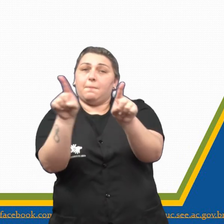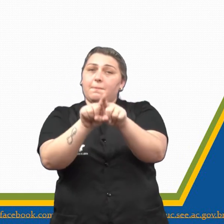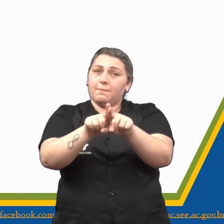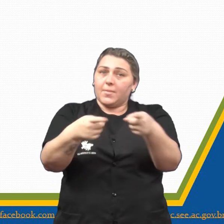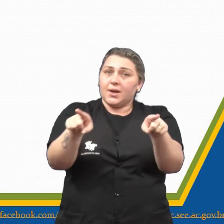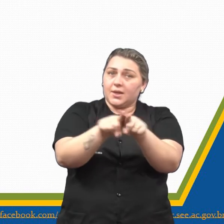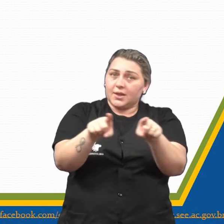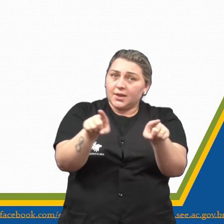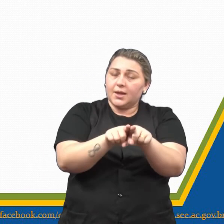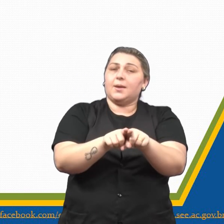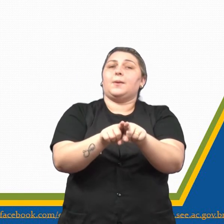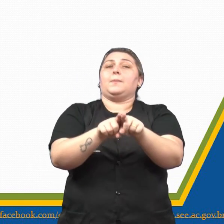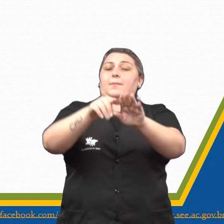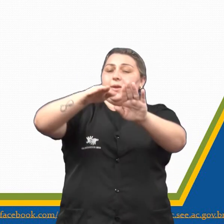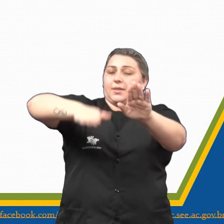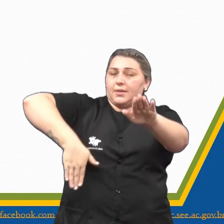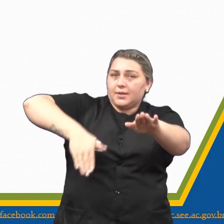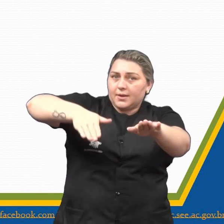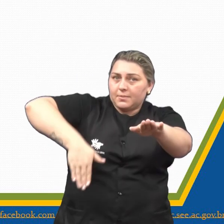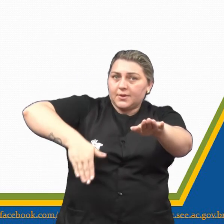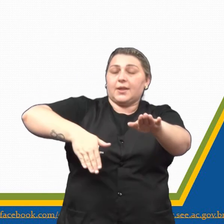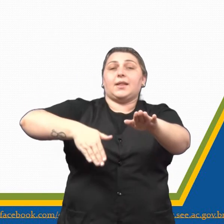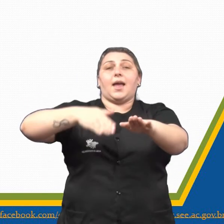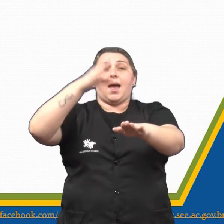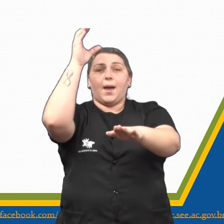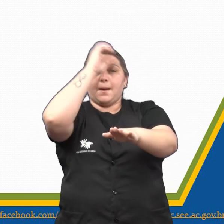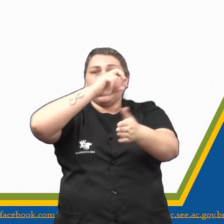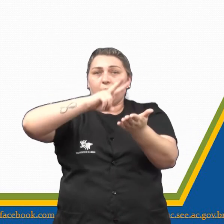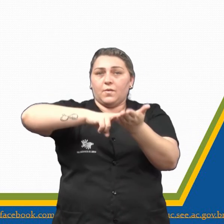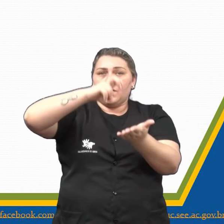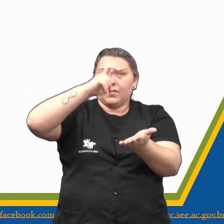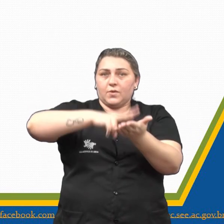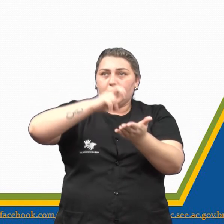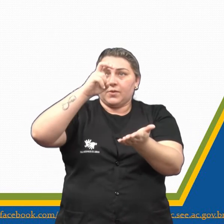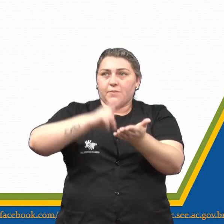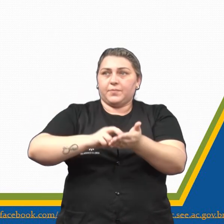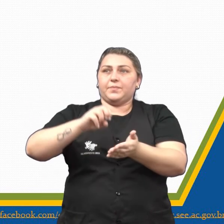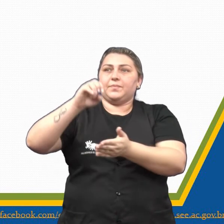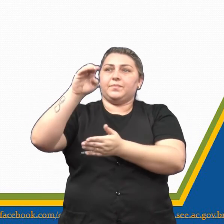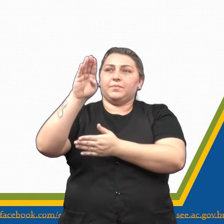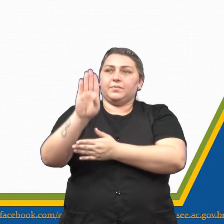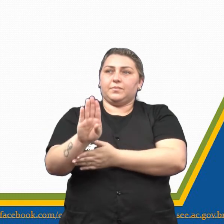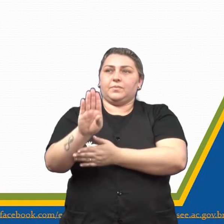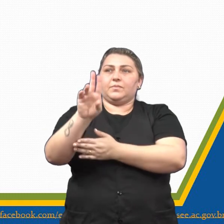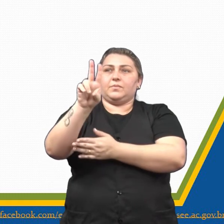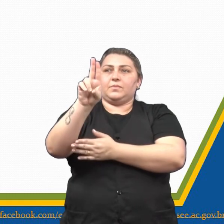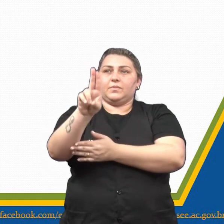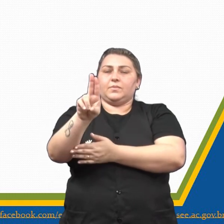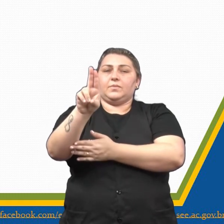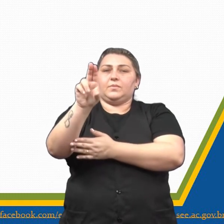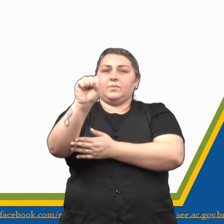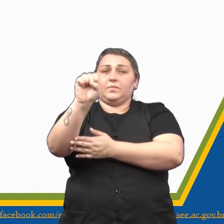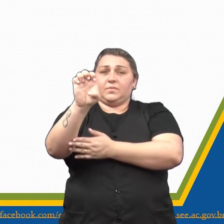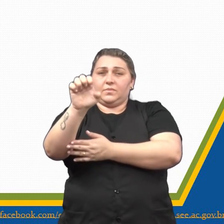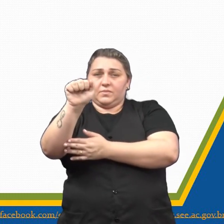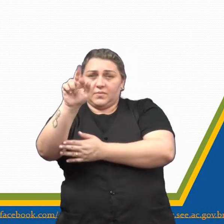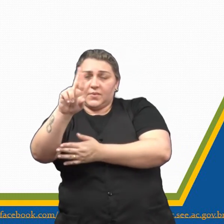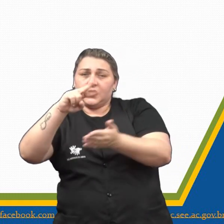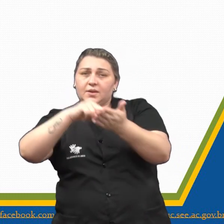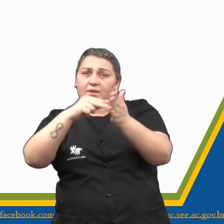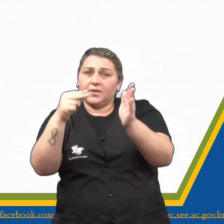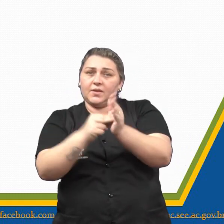certo? Vamos voltar aqui. só para a gente aprender um vocabulário que eu tenho lá, ó... Bucear, certo? Aí no texto. Bucear significa